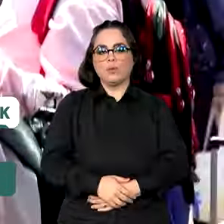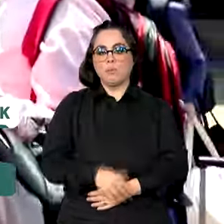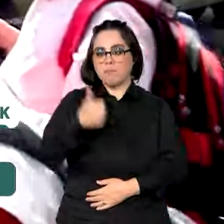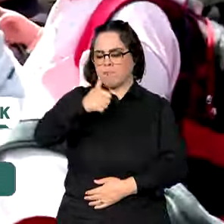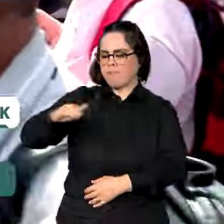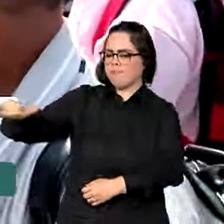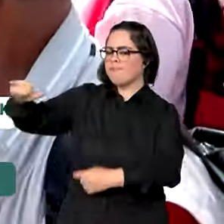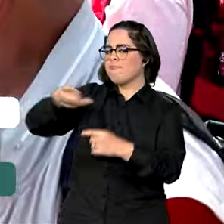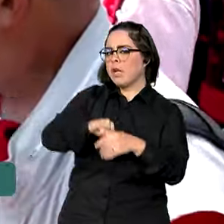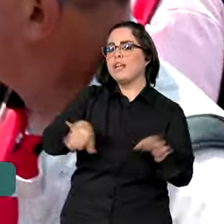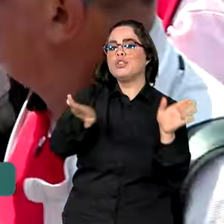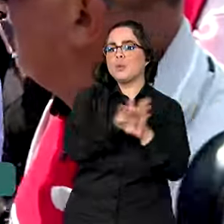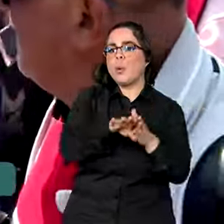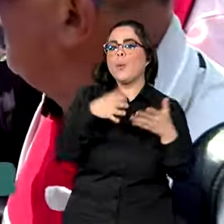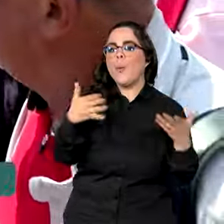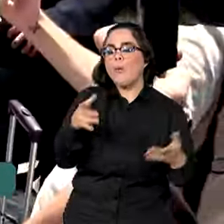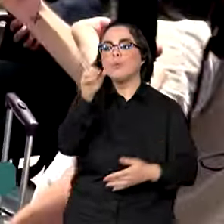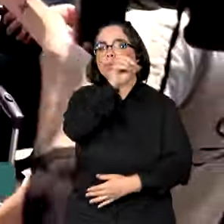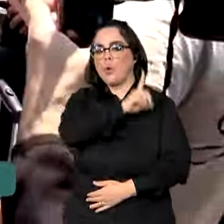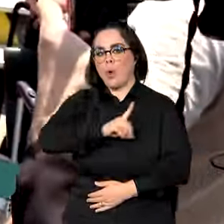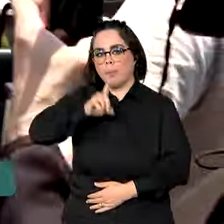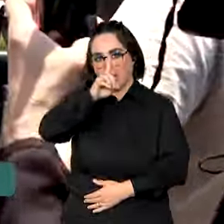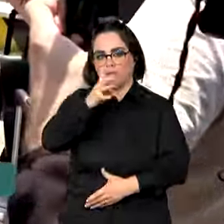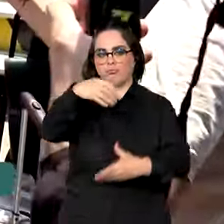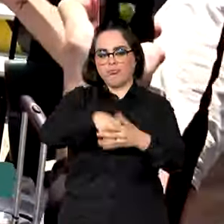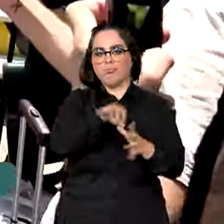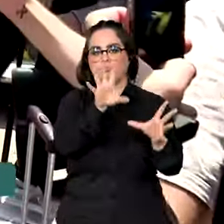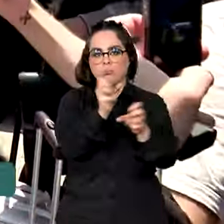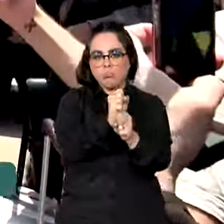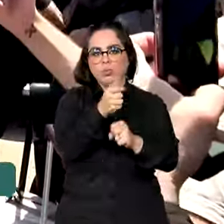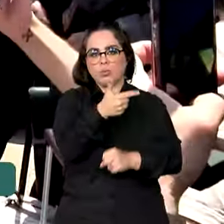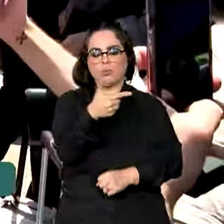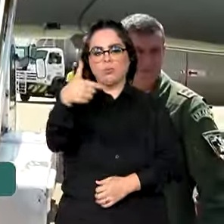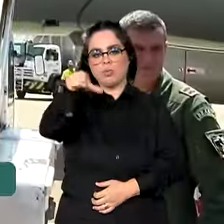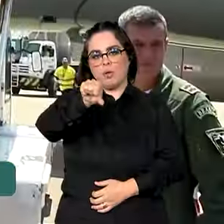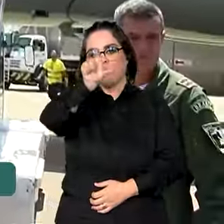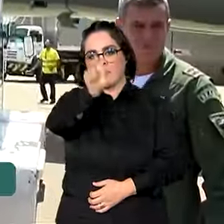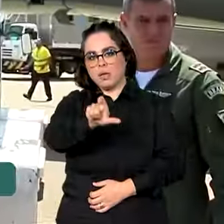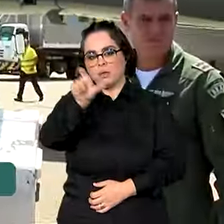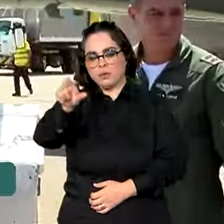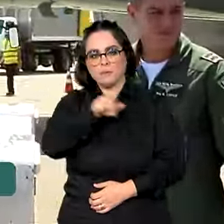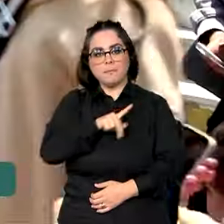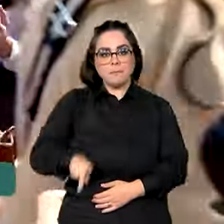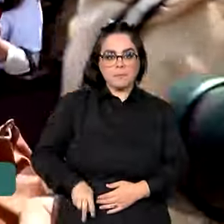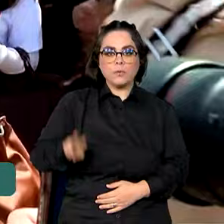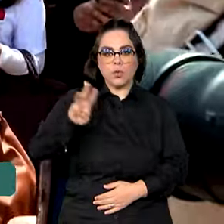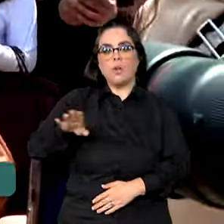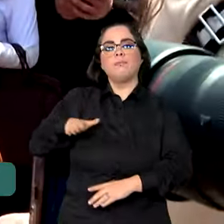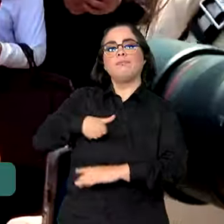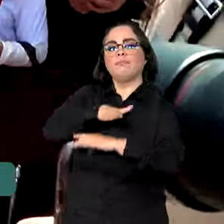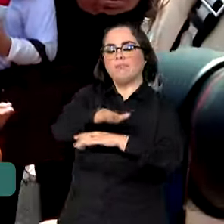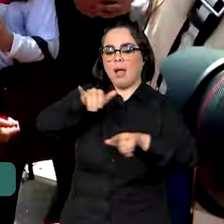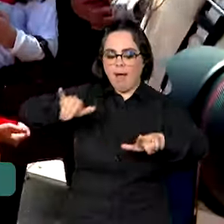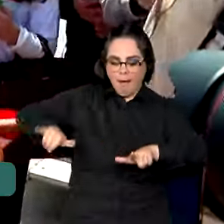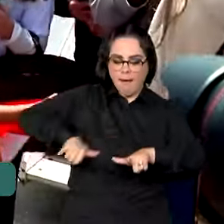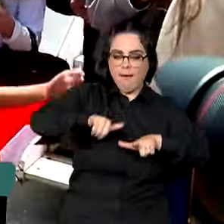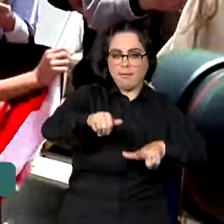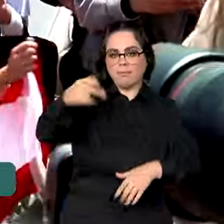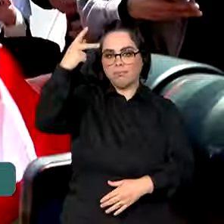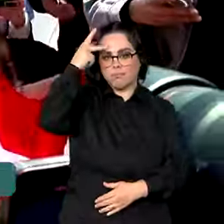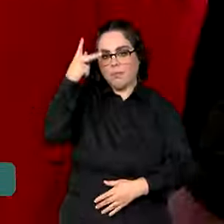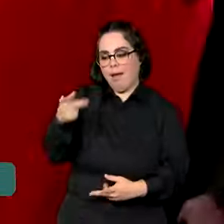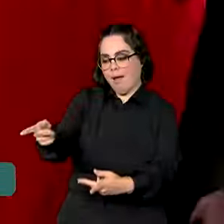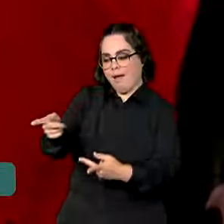avião chegou ao Brasil no domingo com 229 passageiros. O presidente Lula esteve na base aérea de São Paulo para